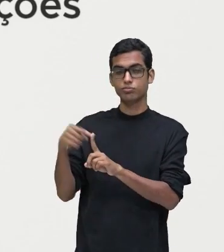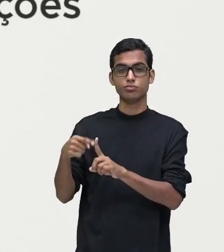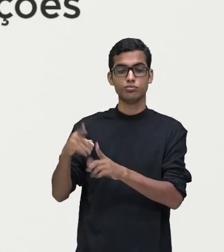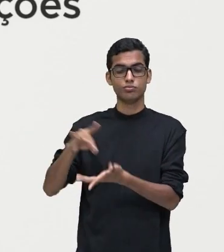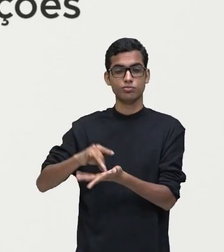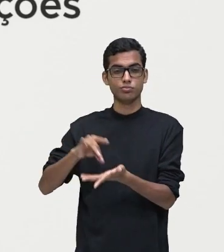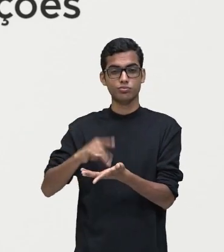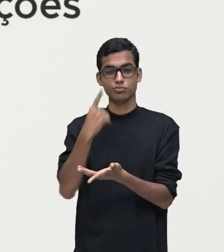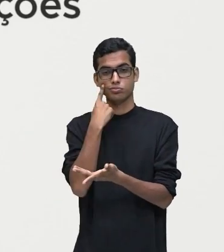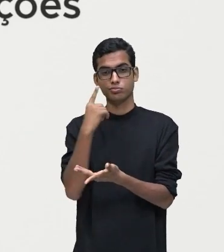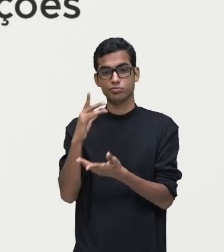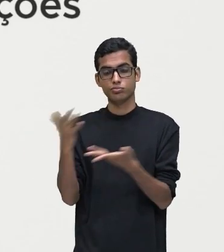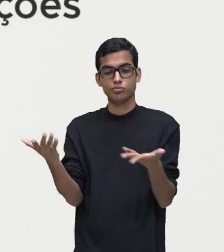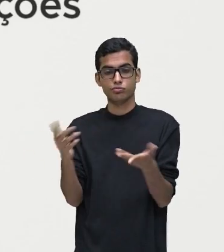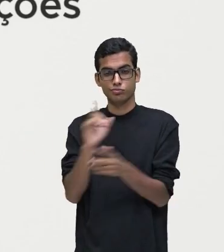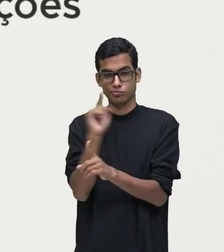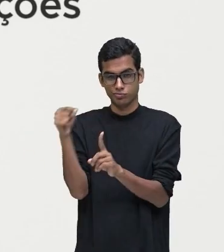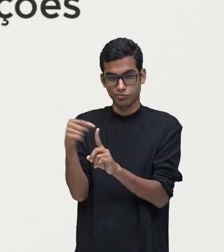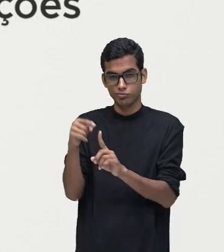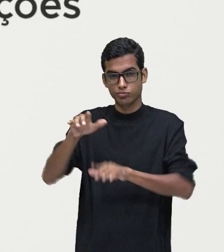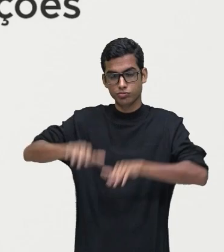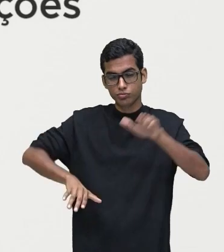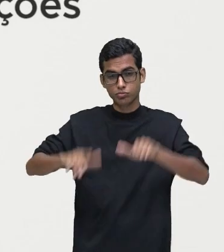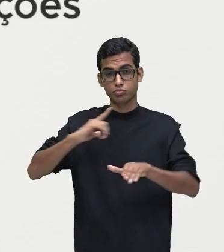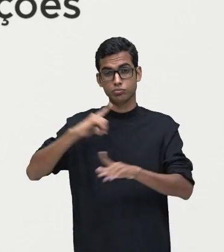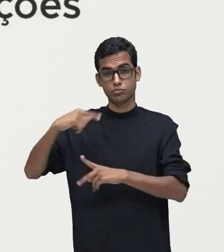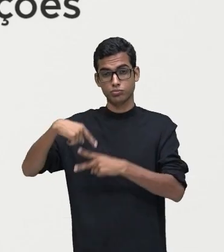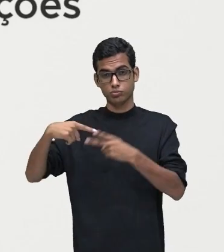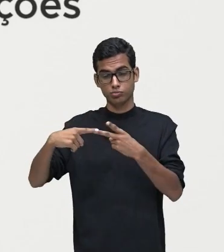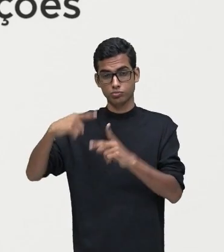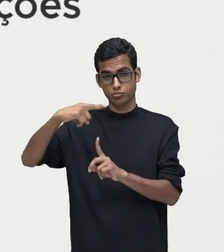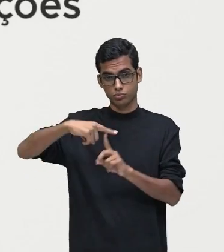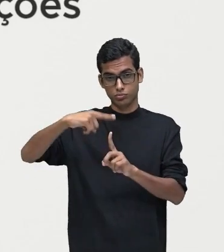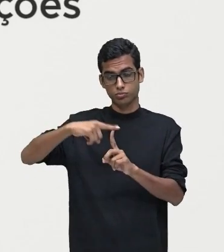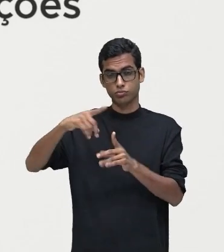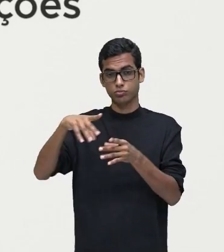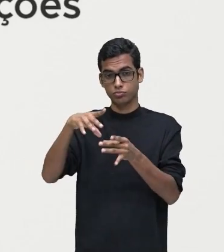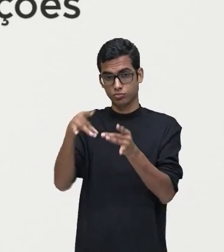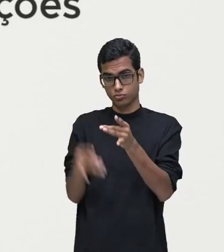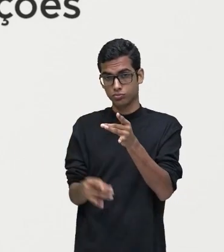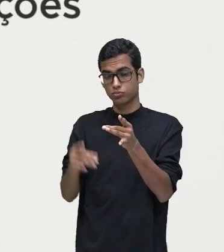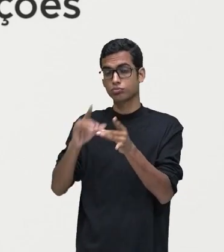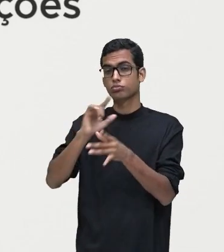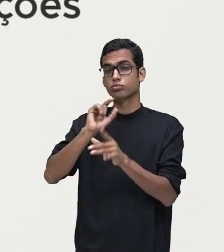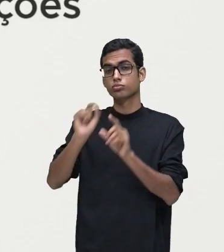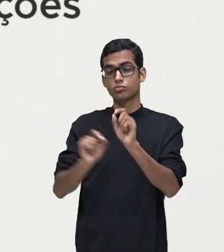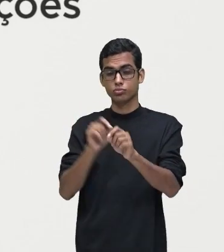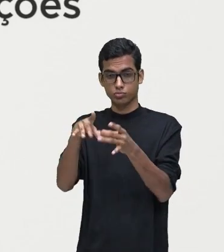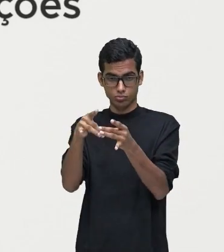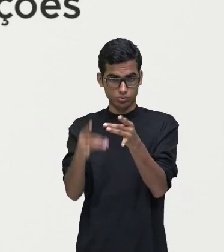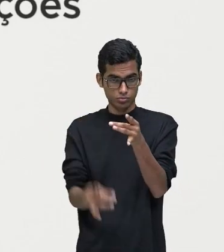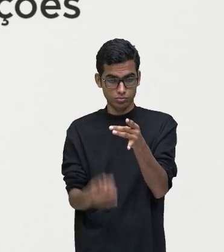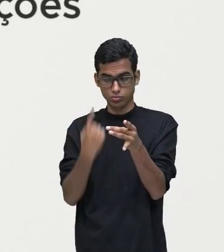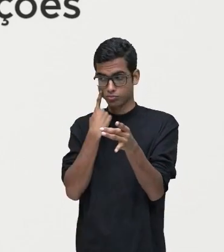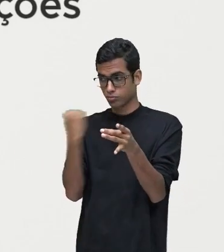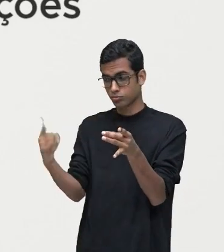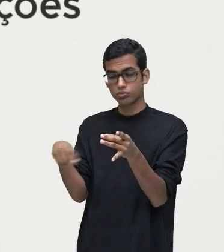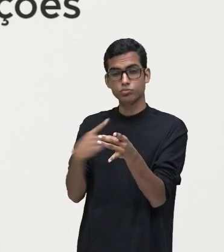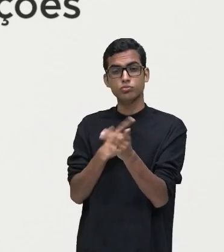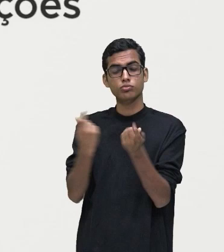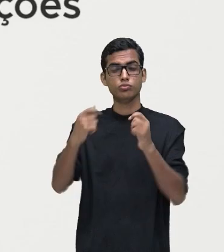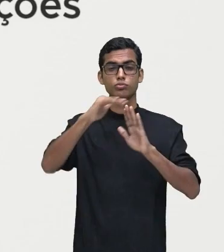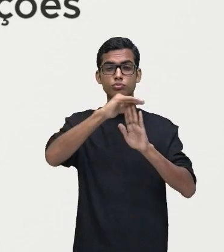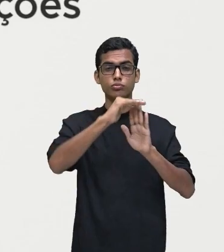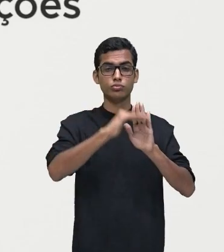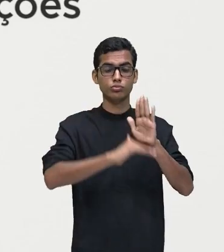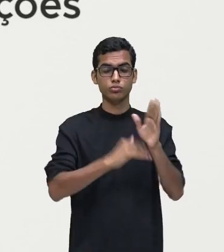de acordo com a sua intenção, você pode fazer dois tipos de descrições diferentes, que são exatamente as descrições que a gente pode classificar